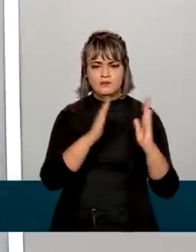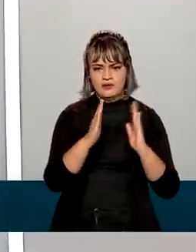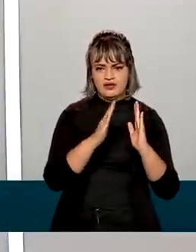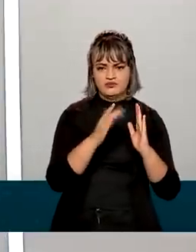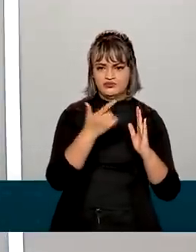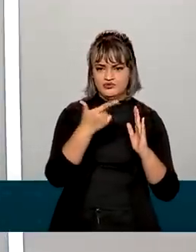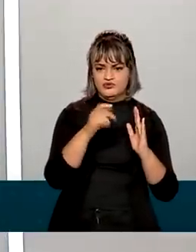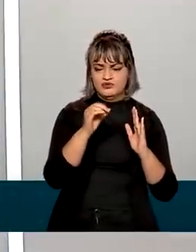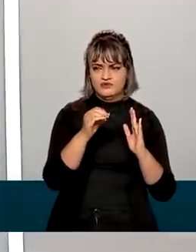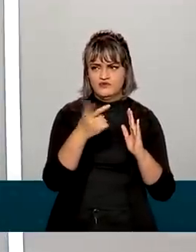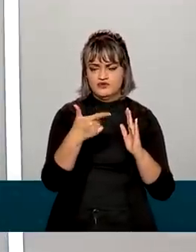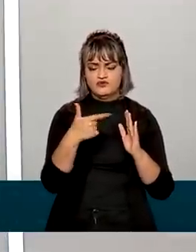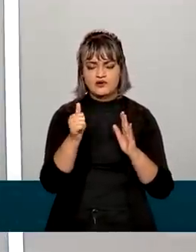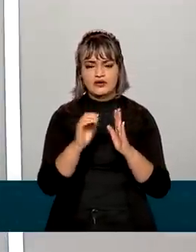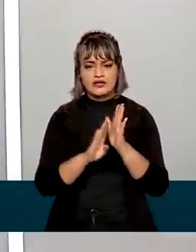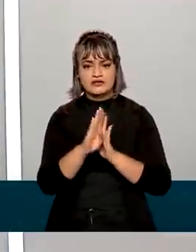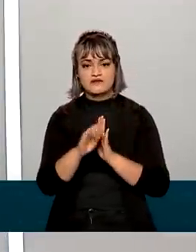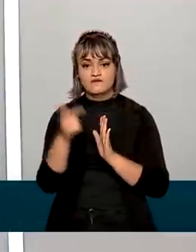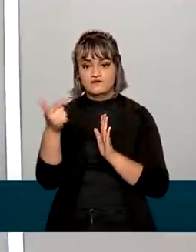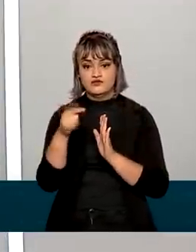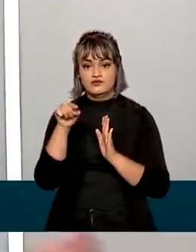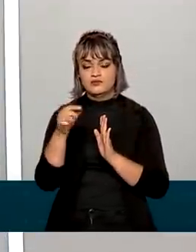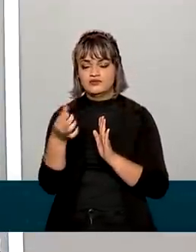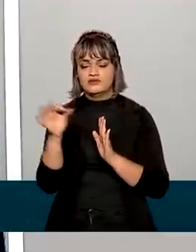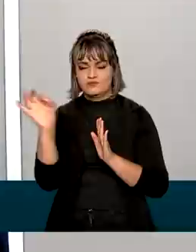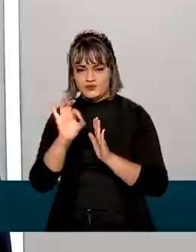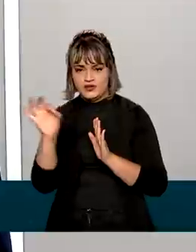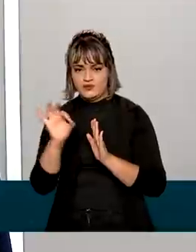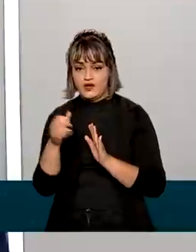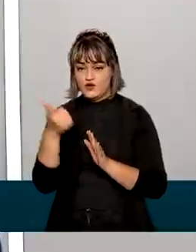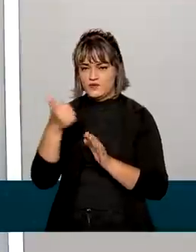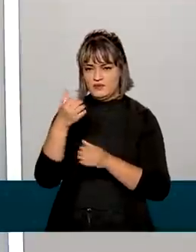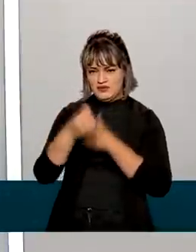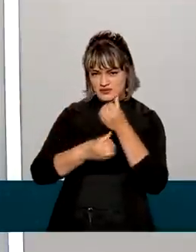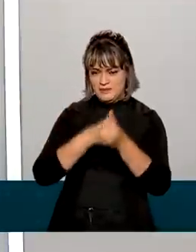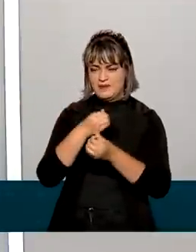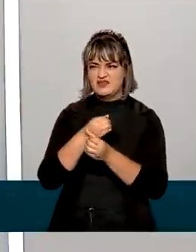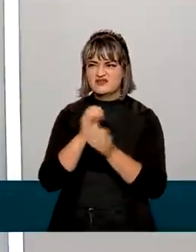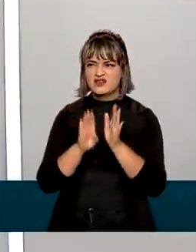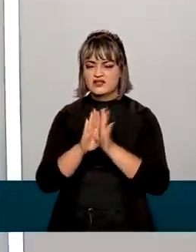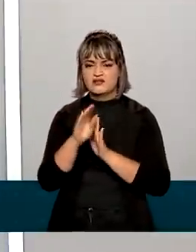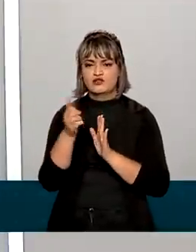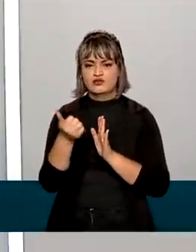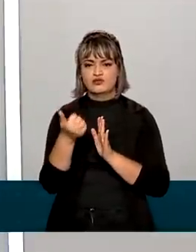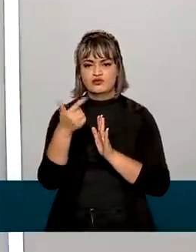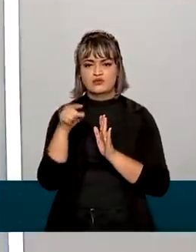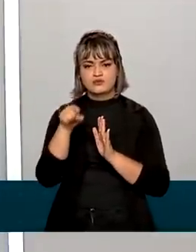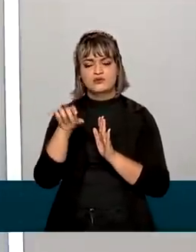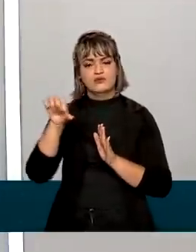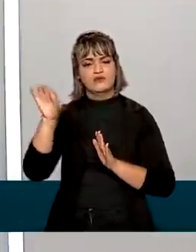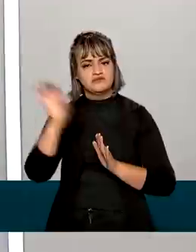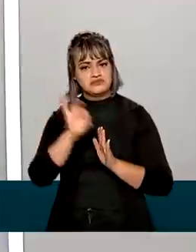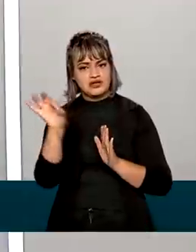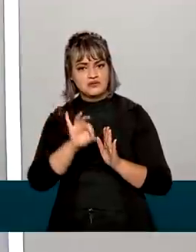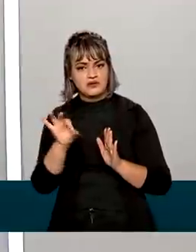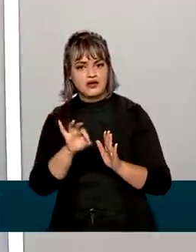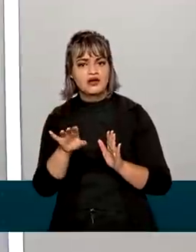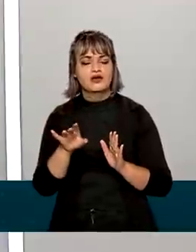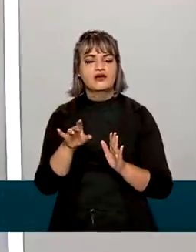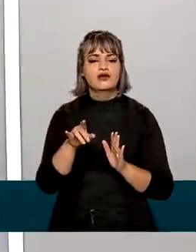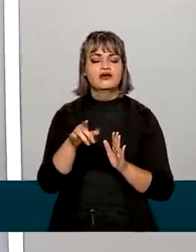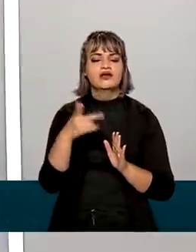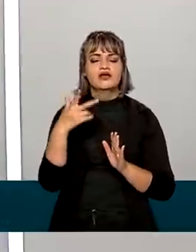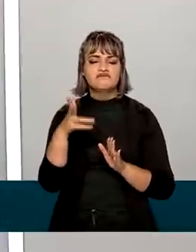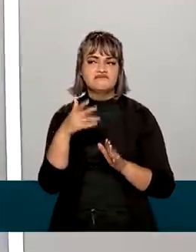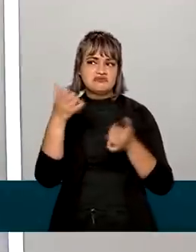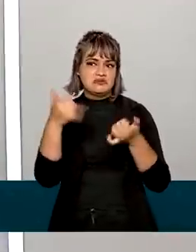2021 cresceu 22,6%. E, primeiro semestre, no acumulado do ano, cresceu 12,9%. Explicando também,